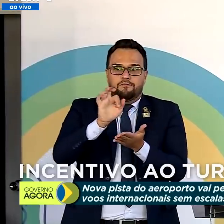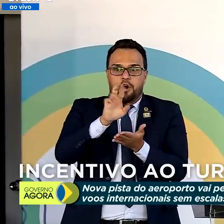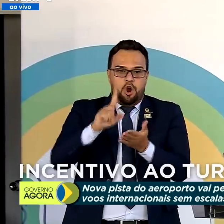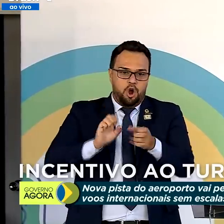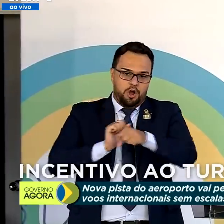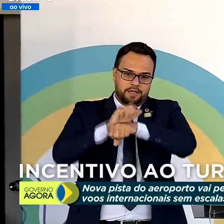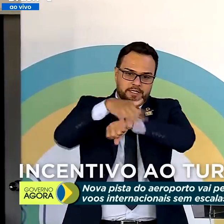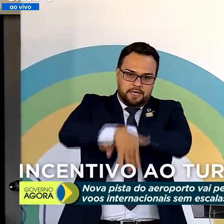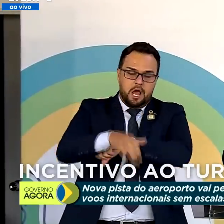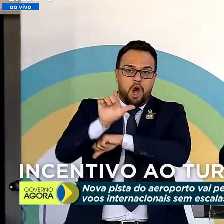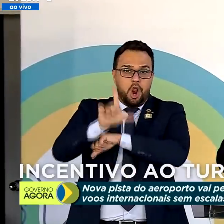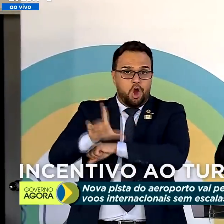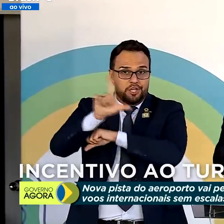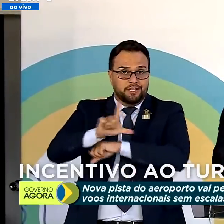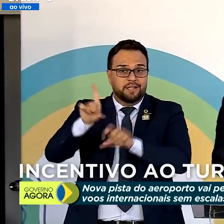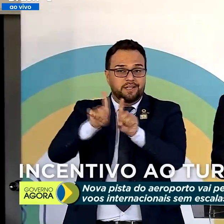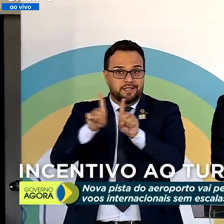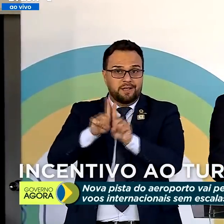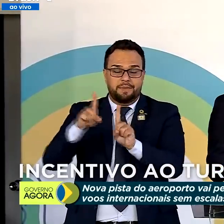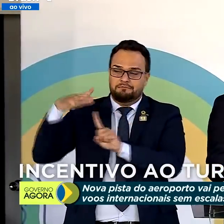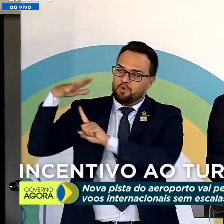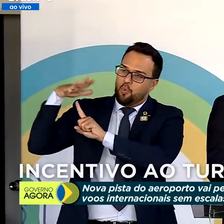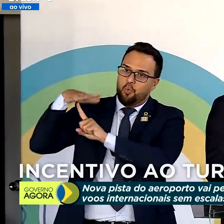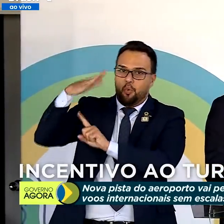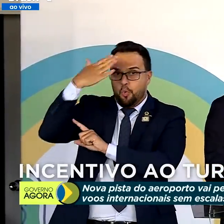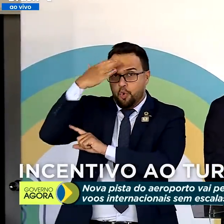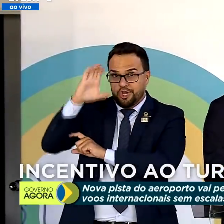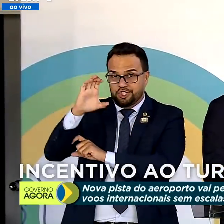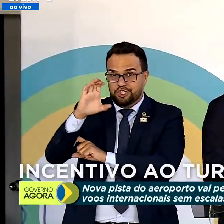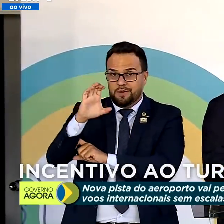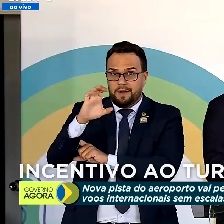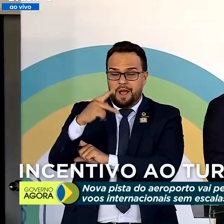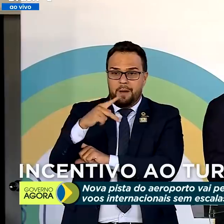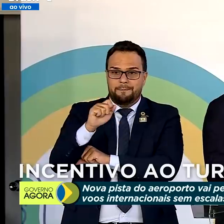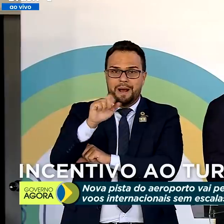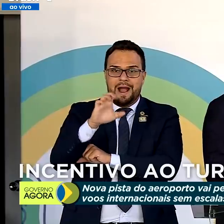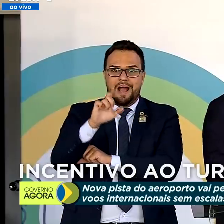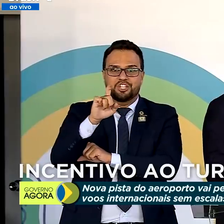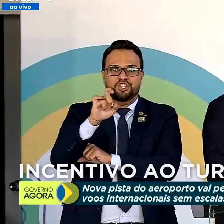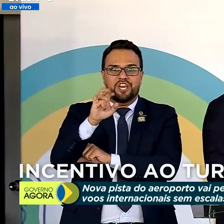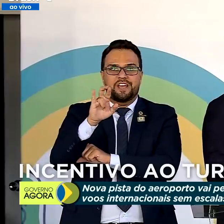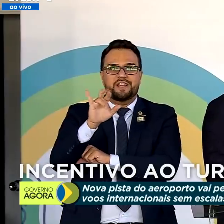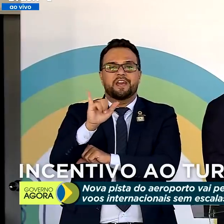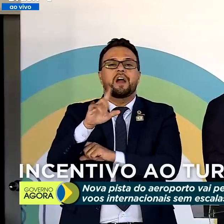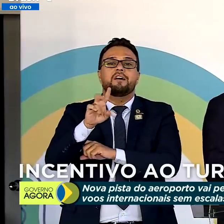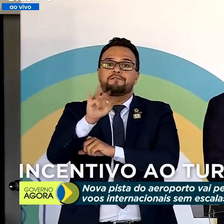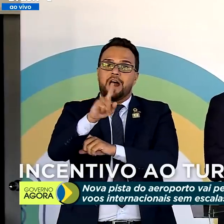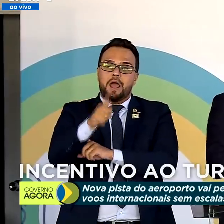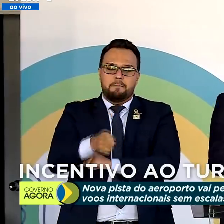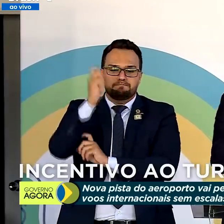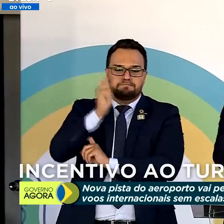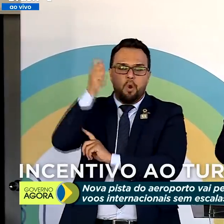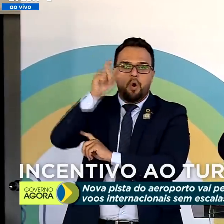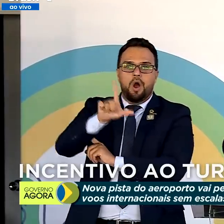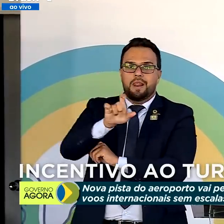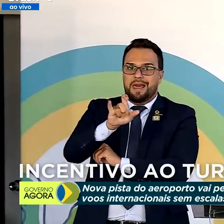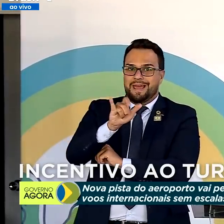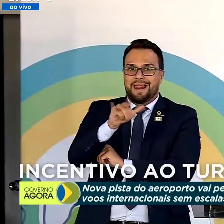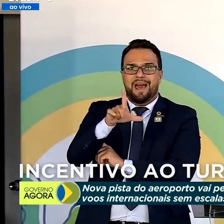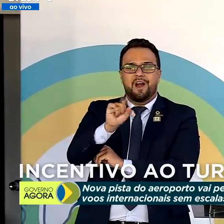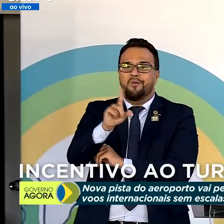do aeroporto de Bacacheri, em Curitiba, e do aeroporto Afonso Pena, num leilão onde o